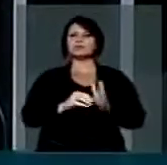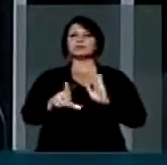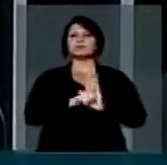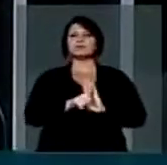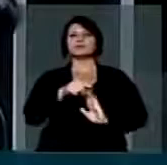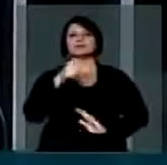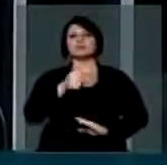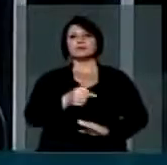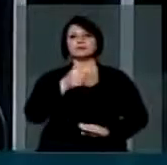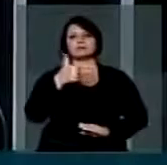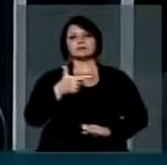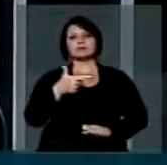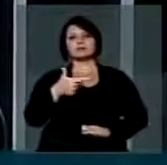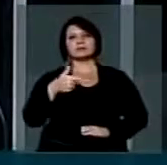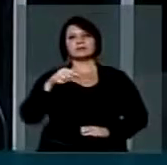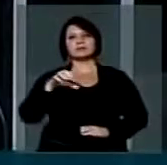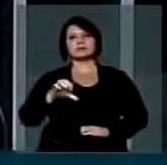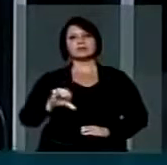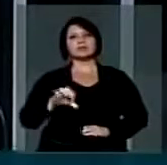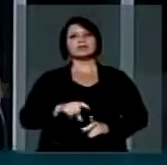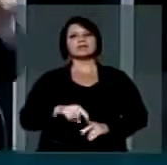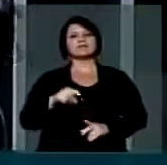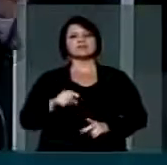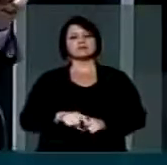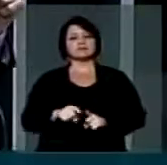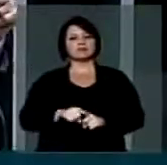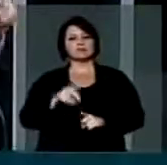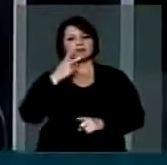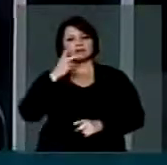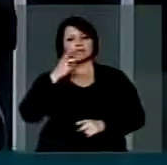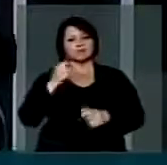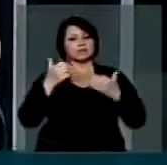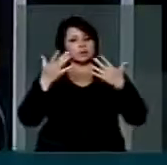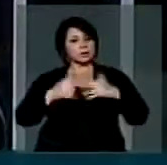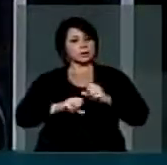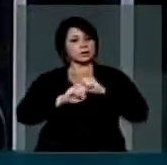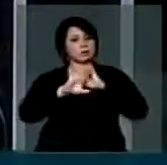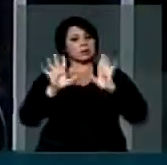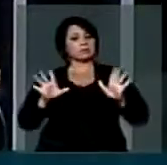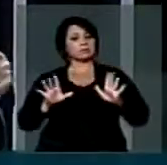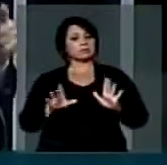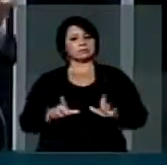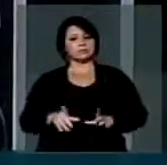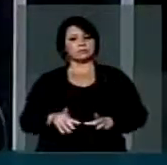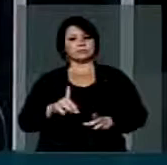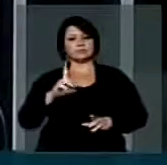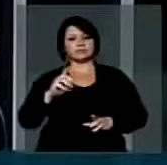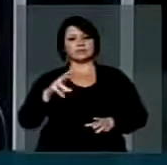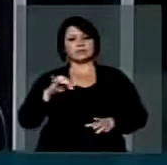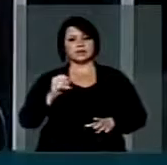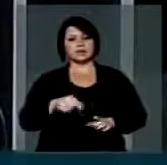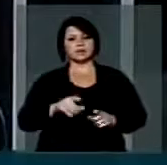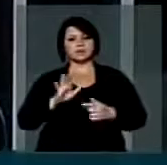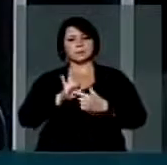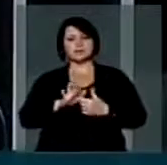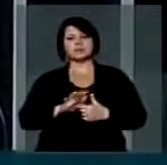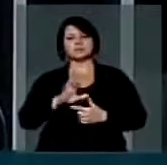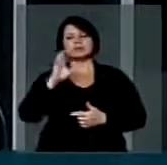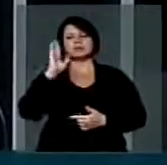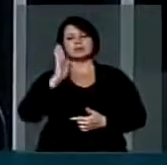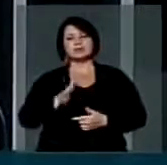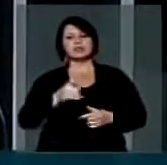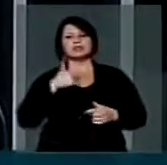lei 7.709 de 98, quando ela fala claramente, a democracia direta se